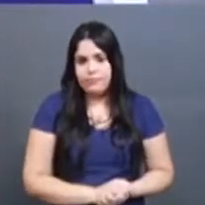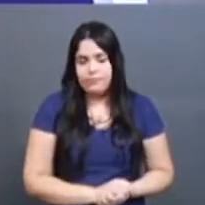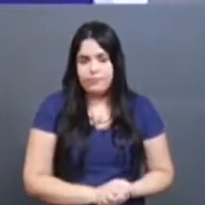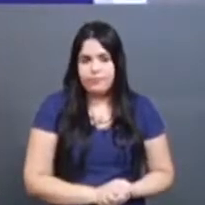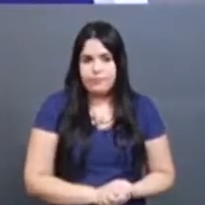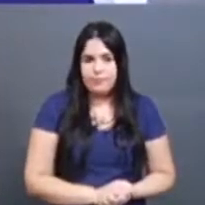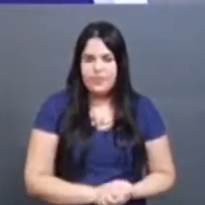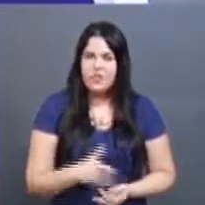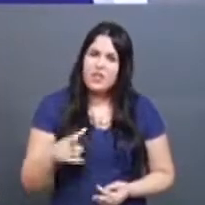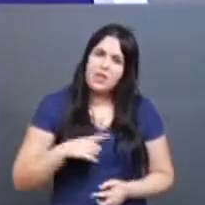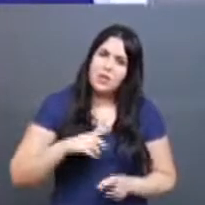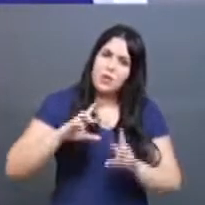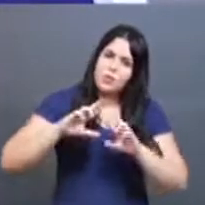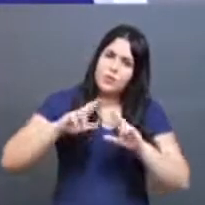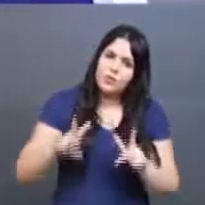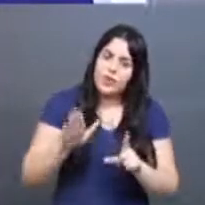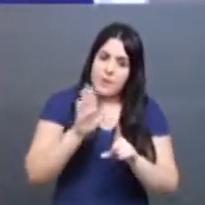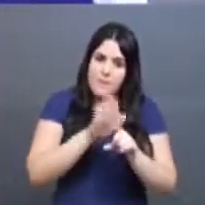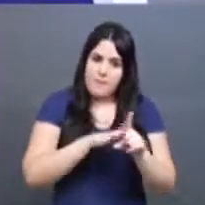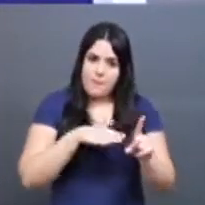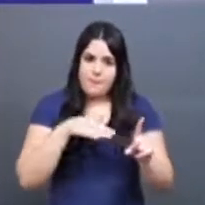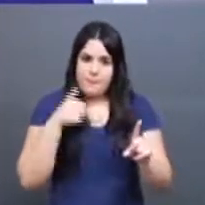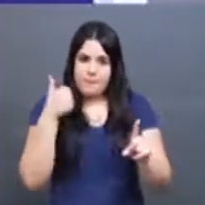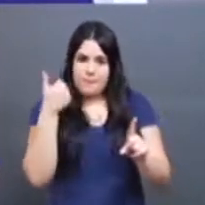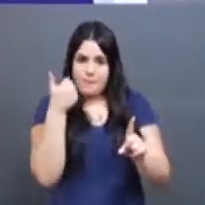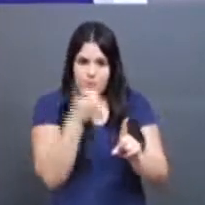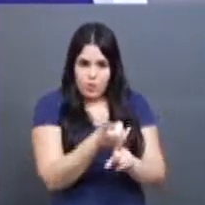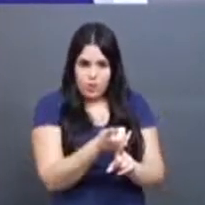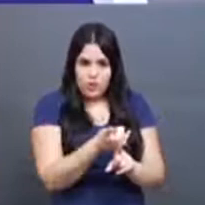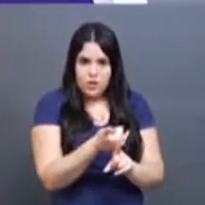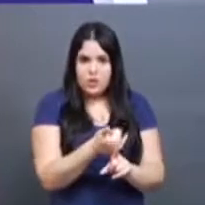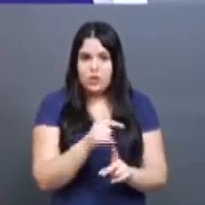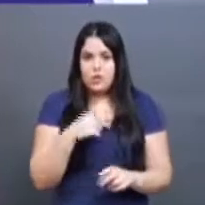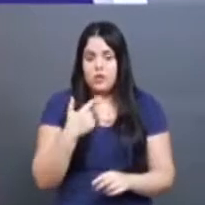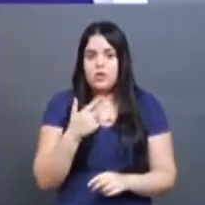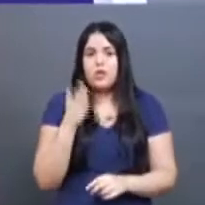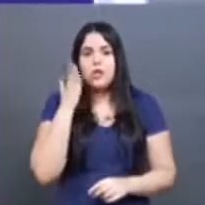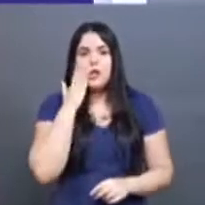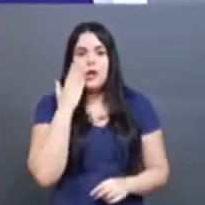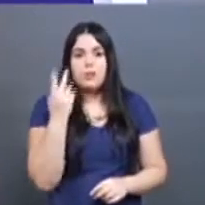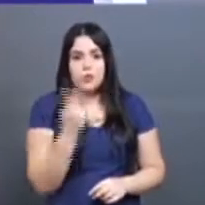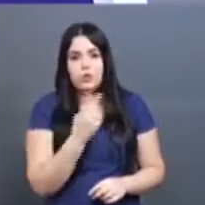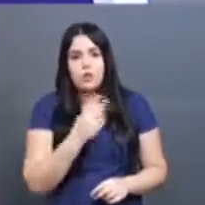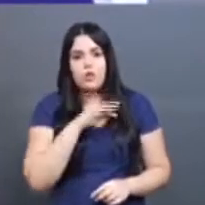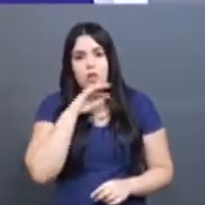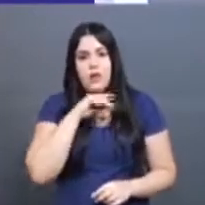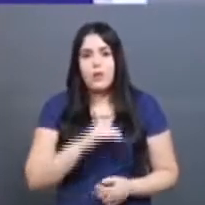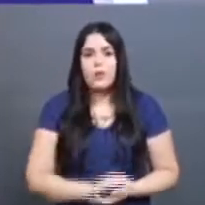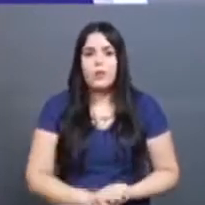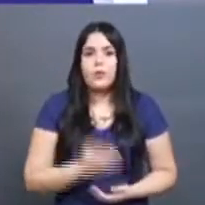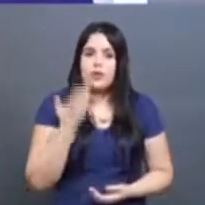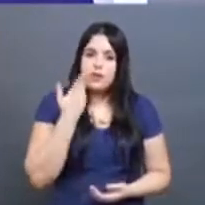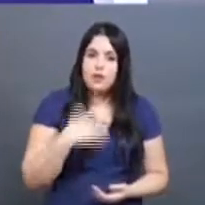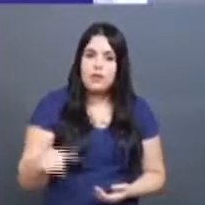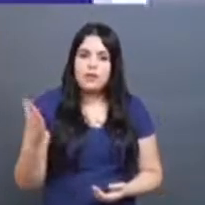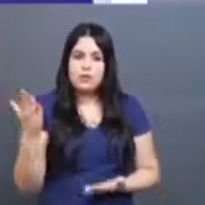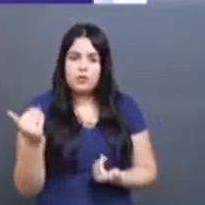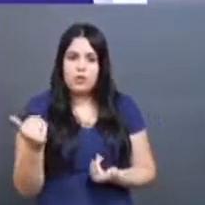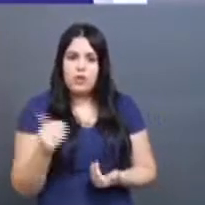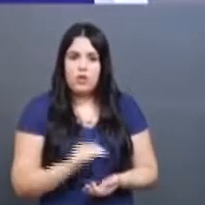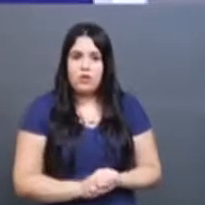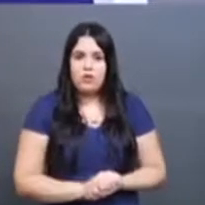diferença do bullying. A gente sabe que os dois lados são prejudicados, na fase da criança e da